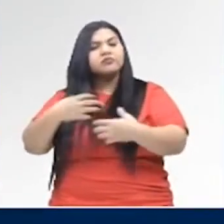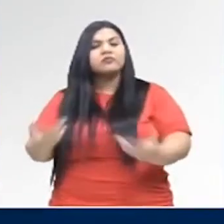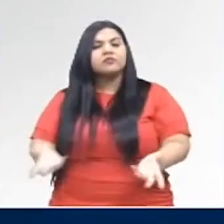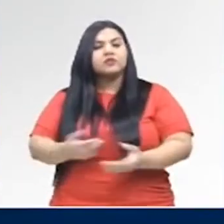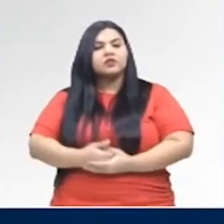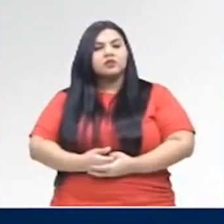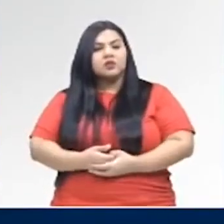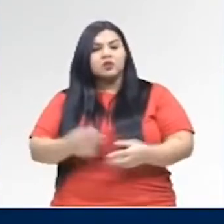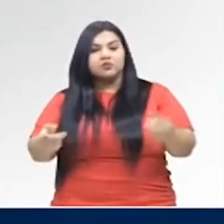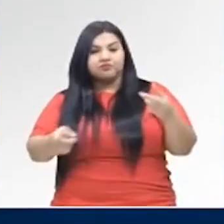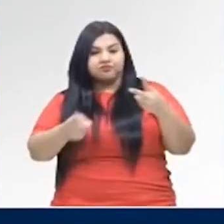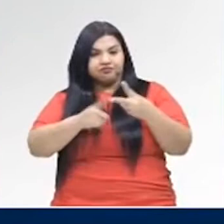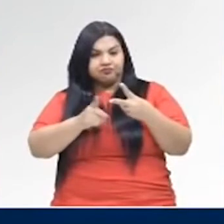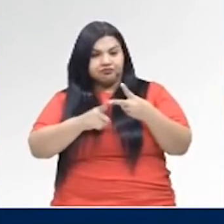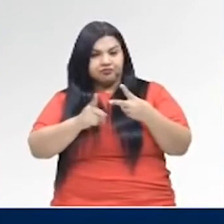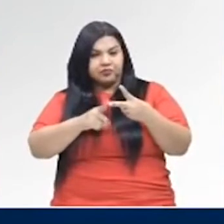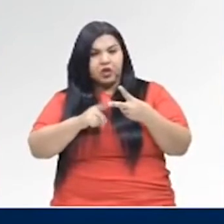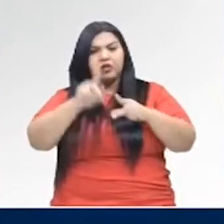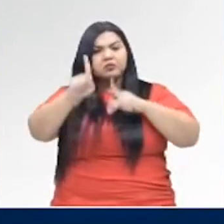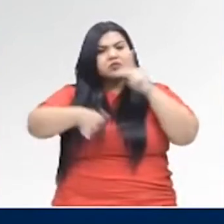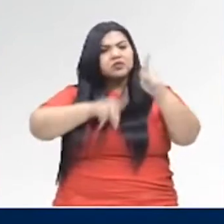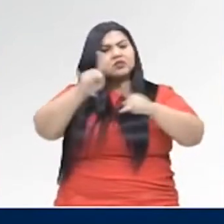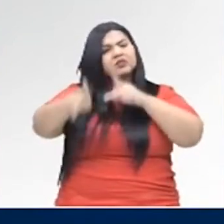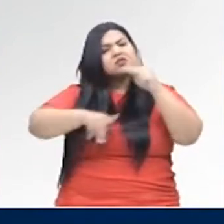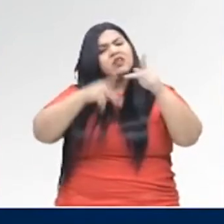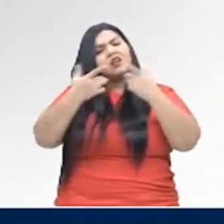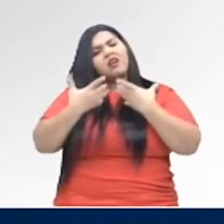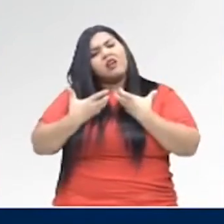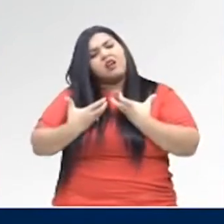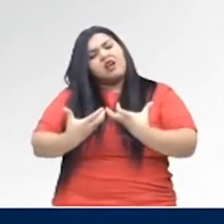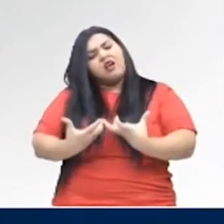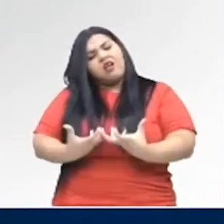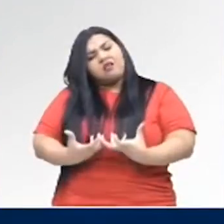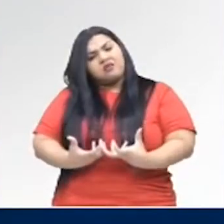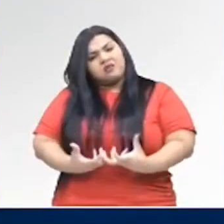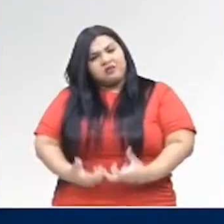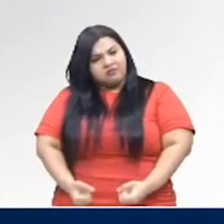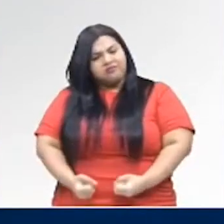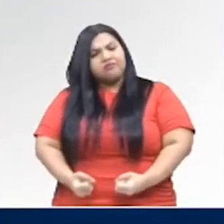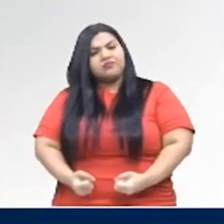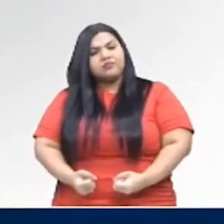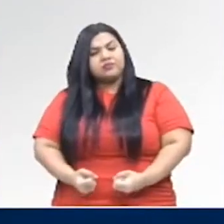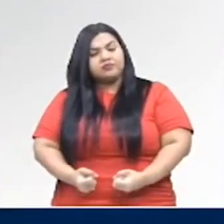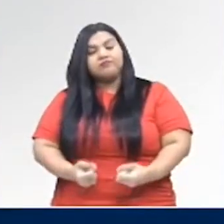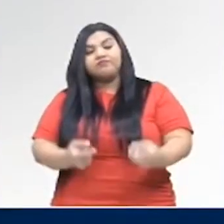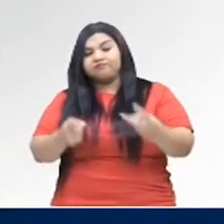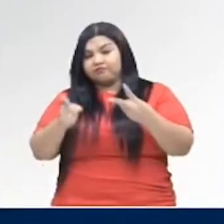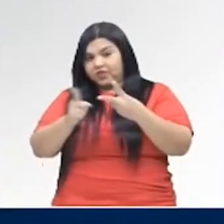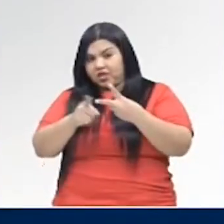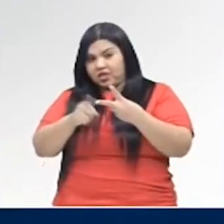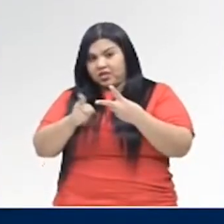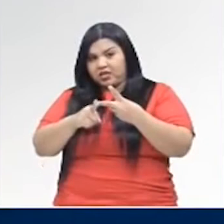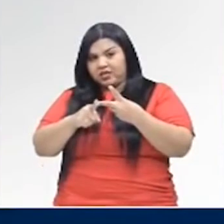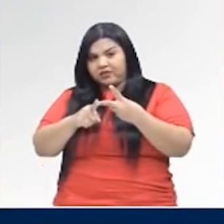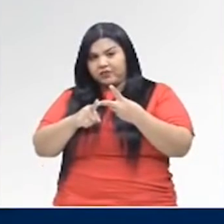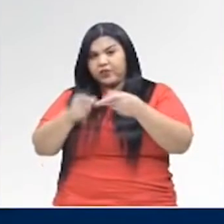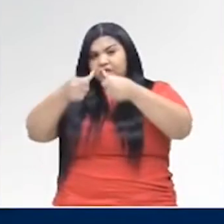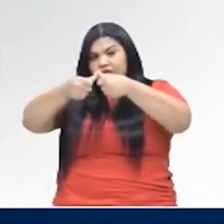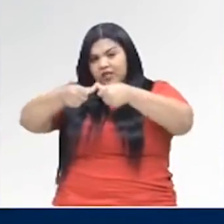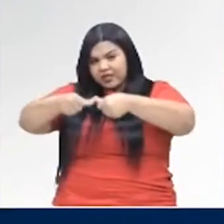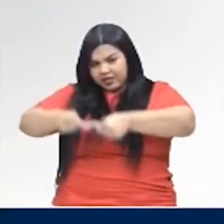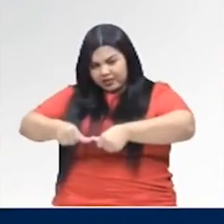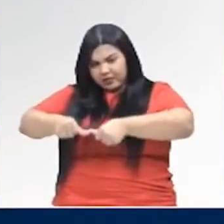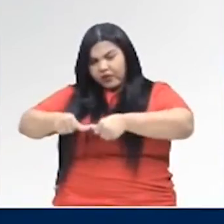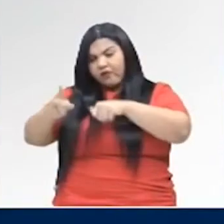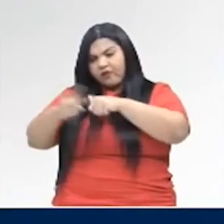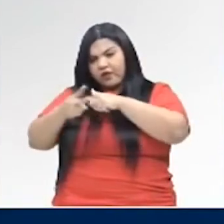Outra situação, as pessoas estavam cansadas. Aqui, o verbo estar, esse